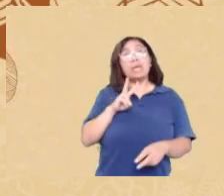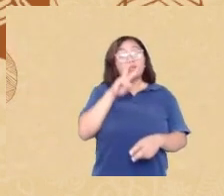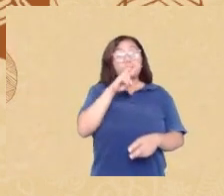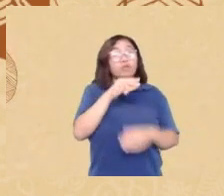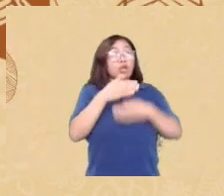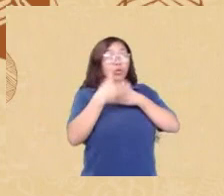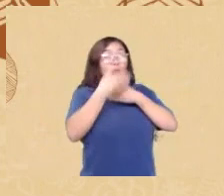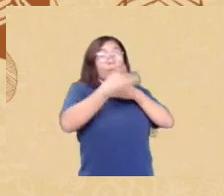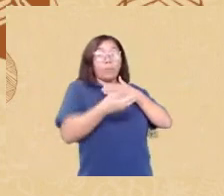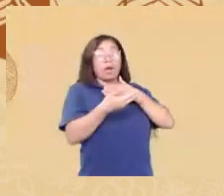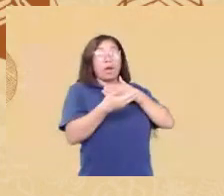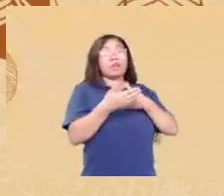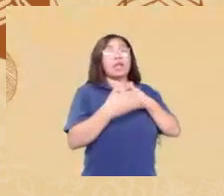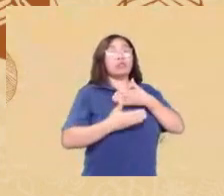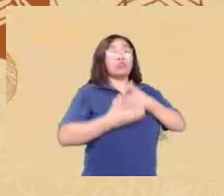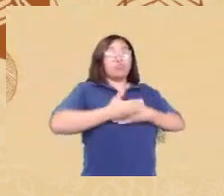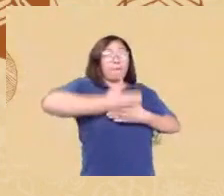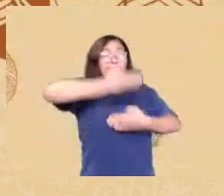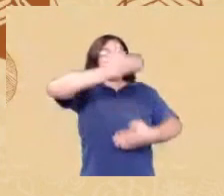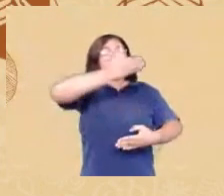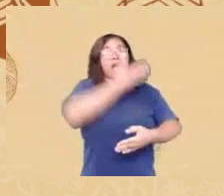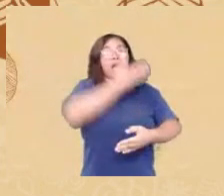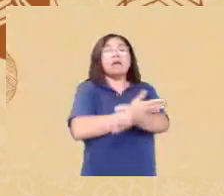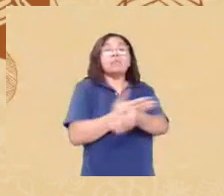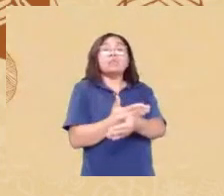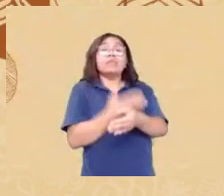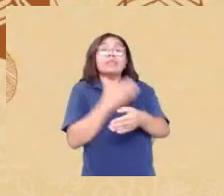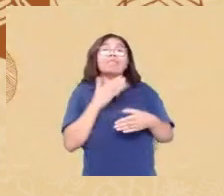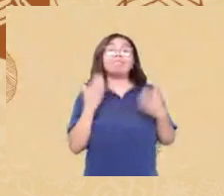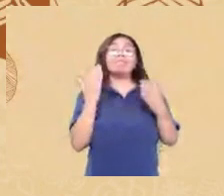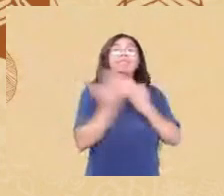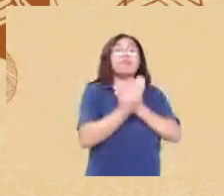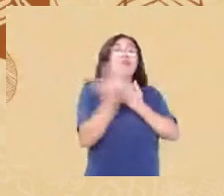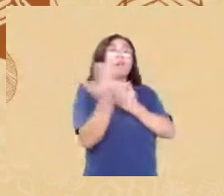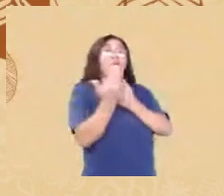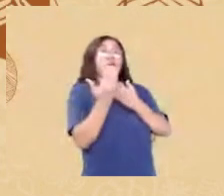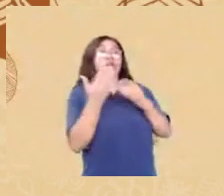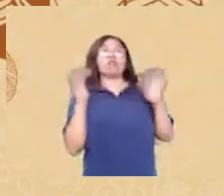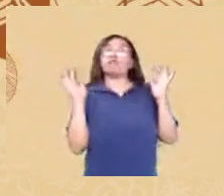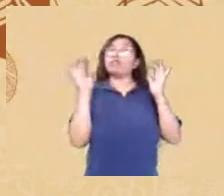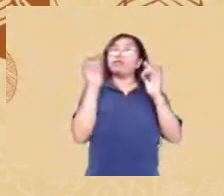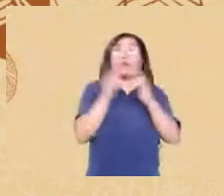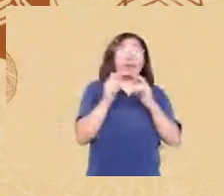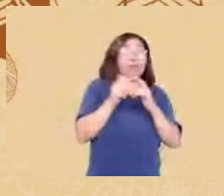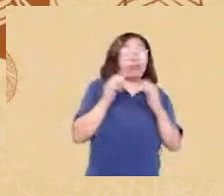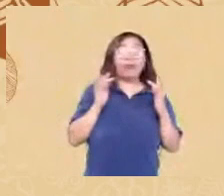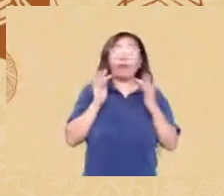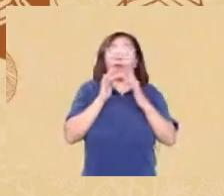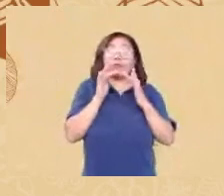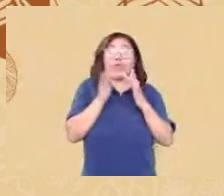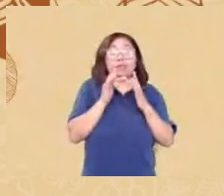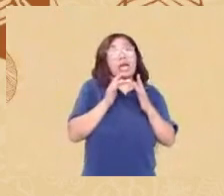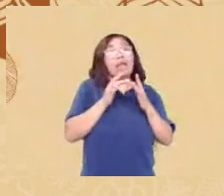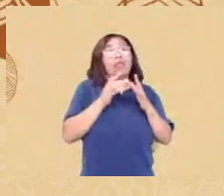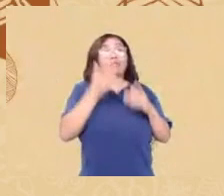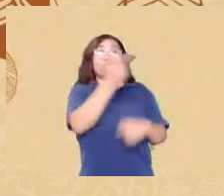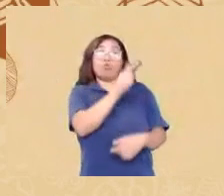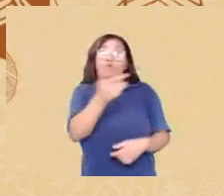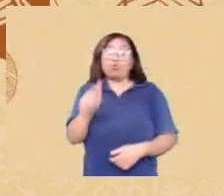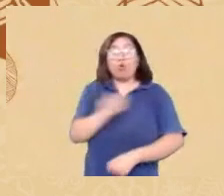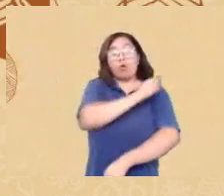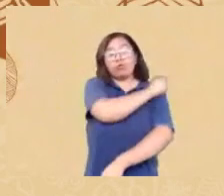essa barreira estava lá justamente para que ele não tivesse o contato direto com os demais alunos também chamou atenção a sua idade 54